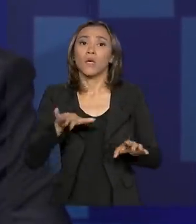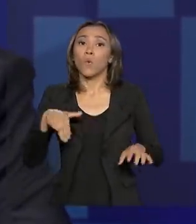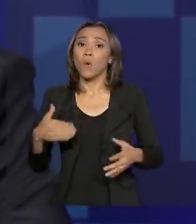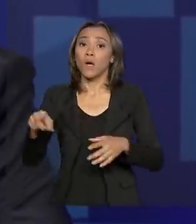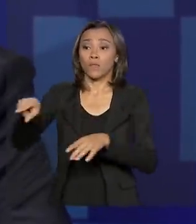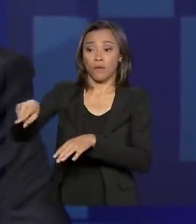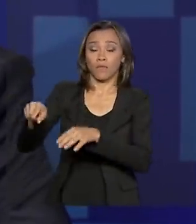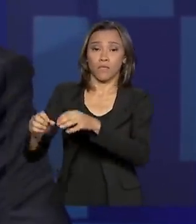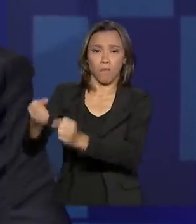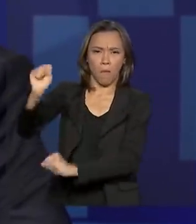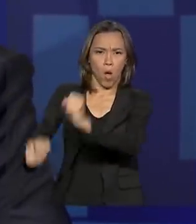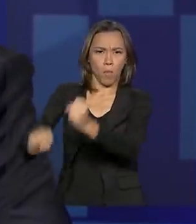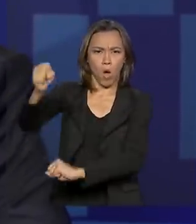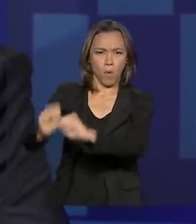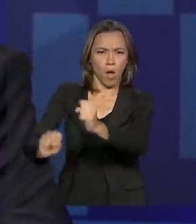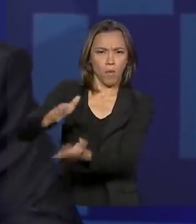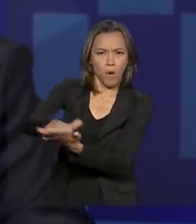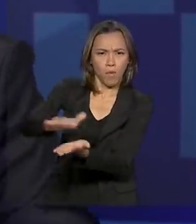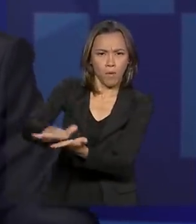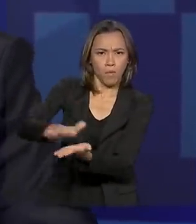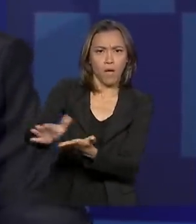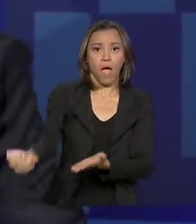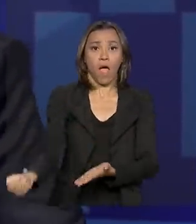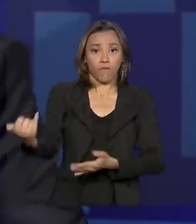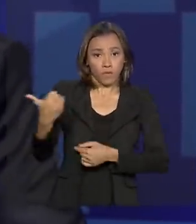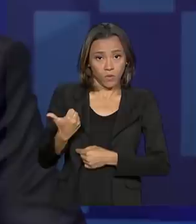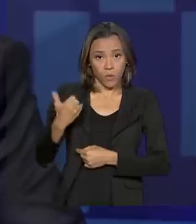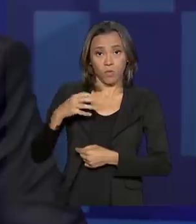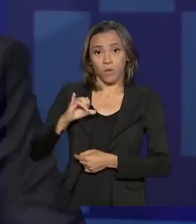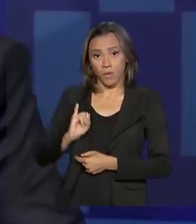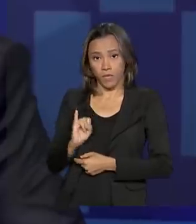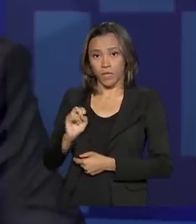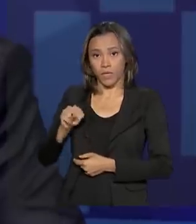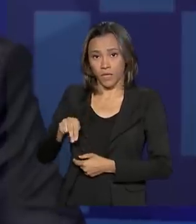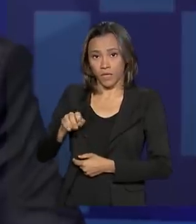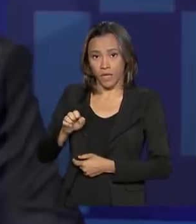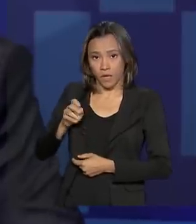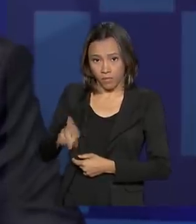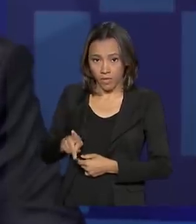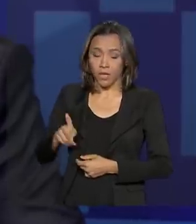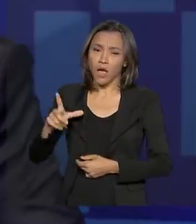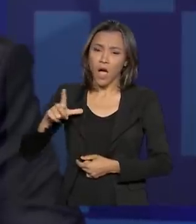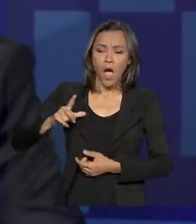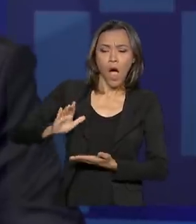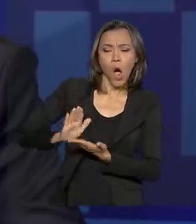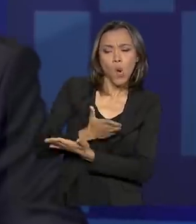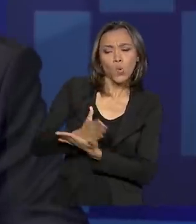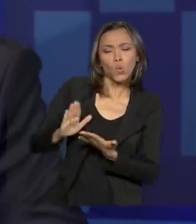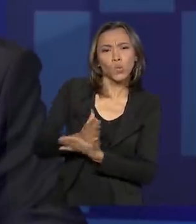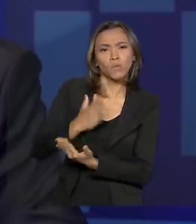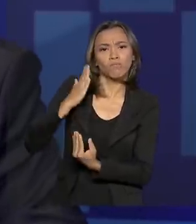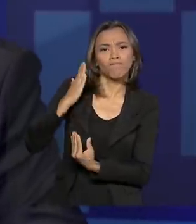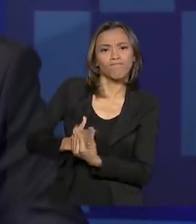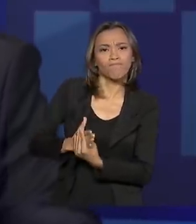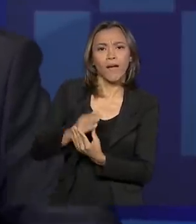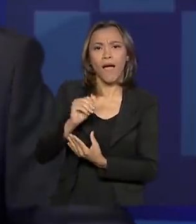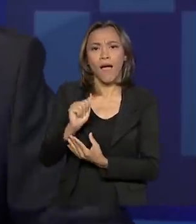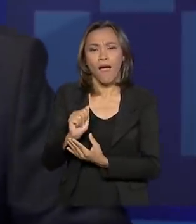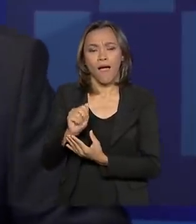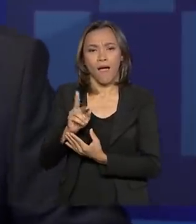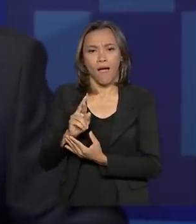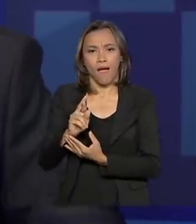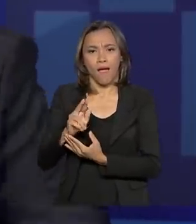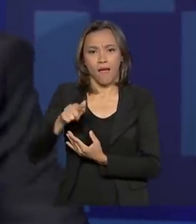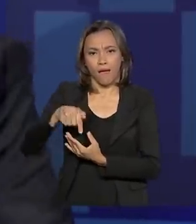gráfica para a FGV e a SESG na Rio, teve alguns arquivos que vieram com erro na associação entre